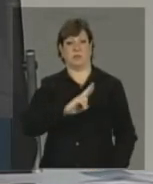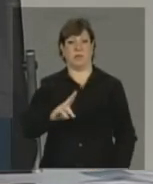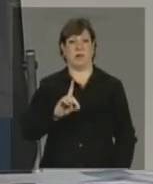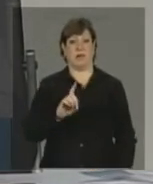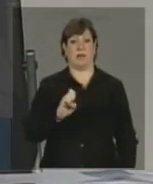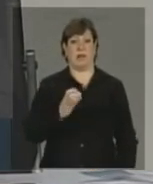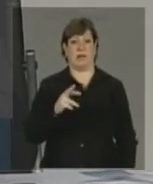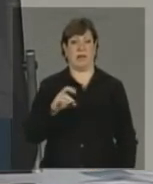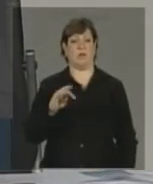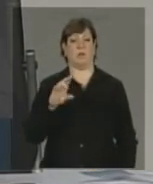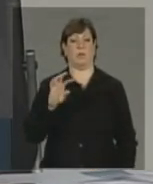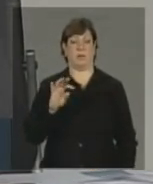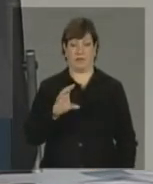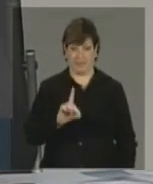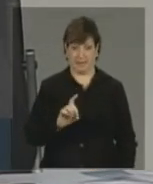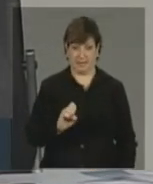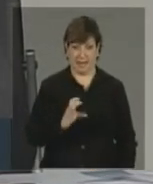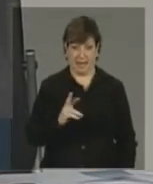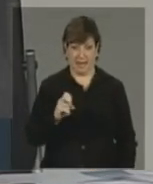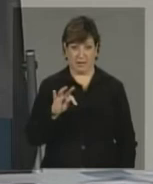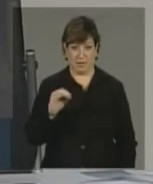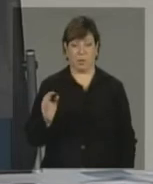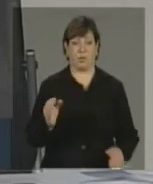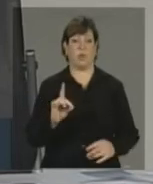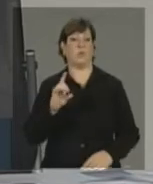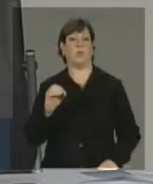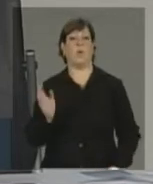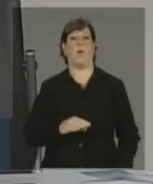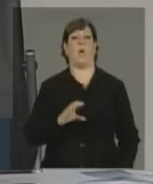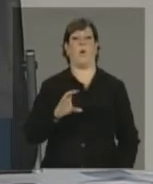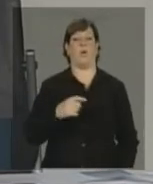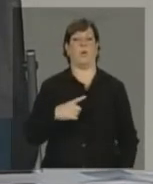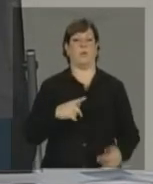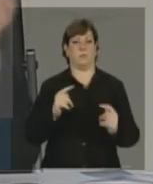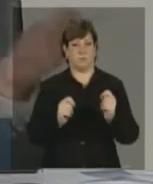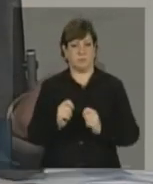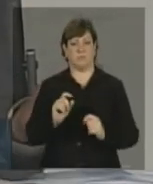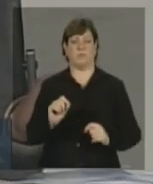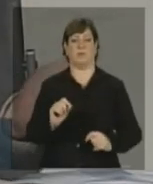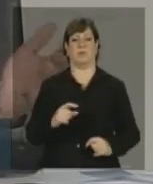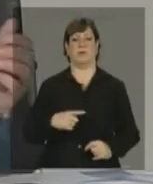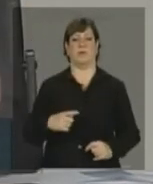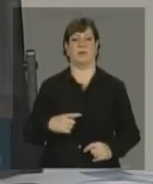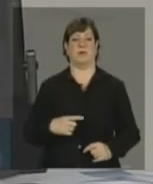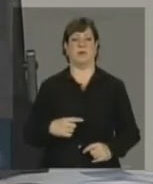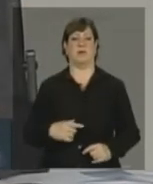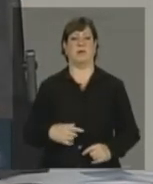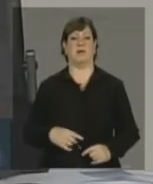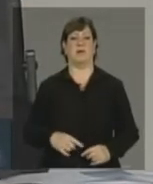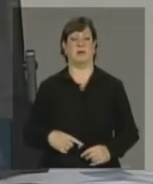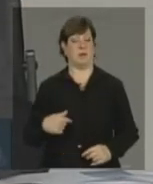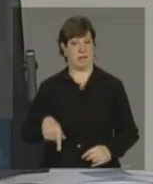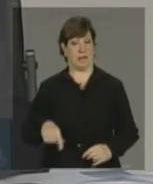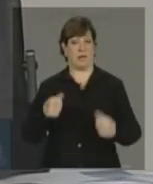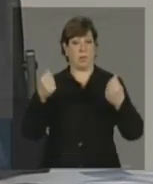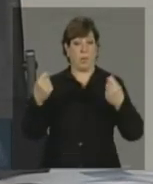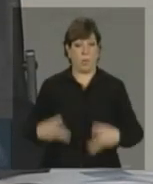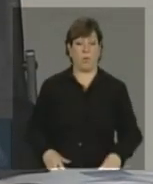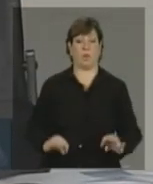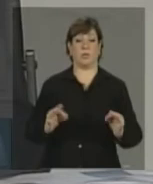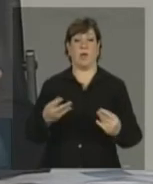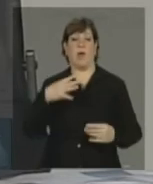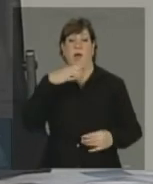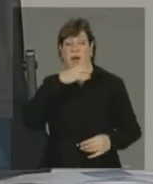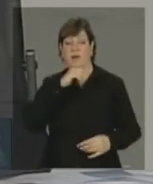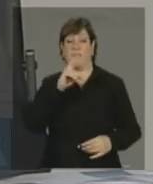contingenciamento. Então, essa conta é feita. Ela considera todas essas variáveis, a receita que nós estimamos, a despesa que nós